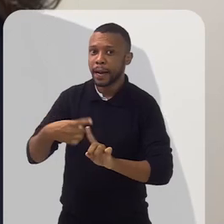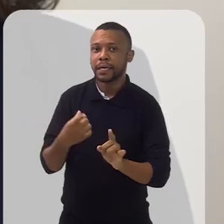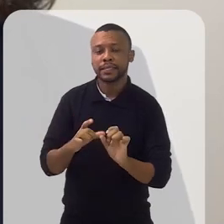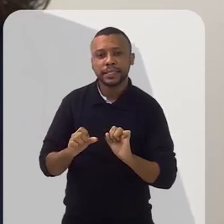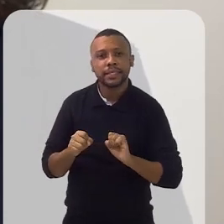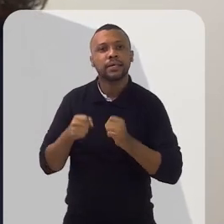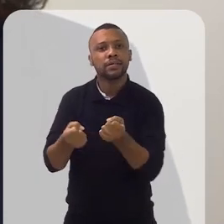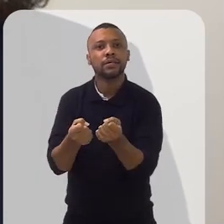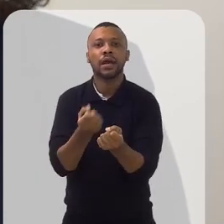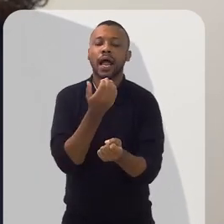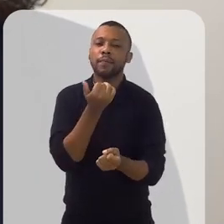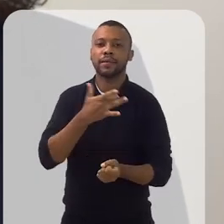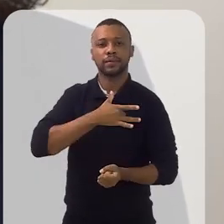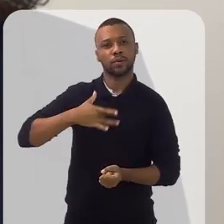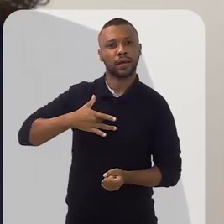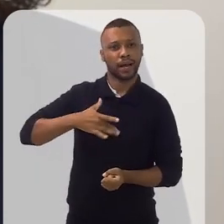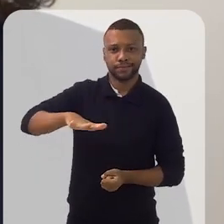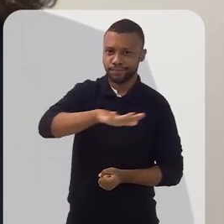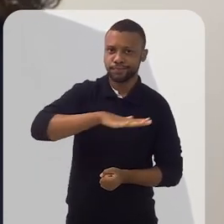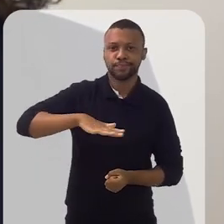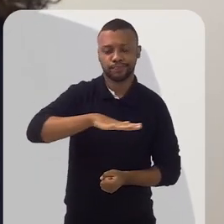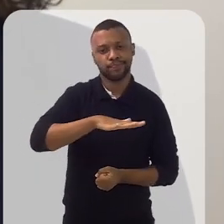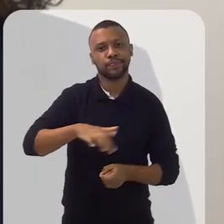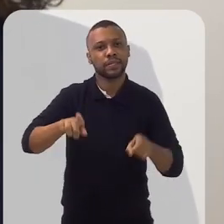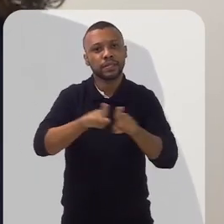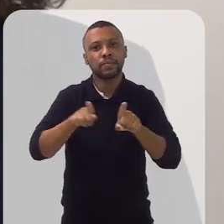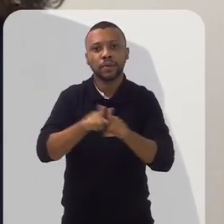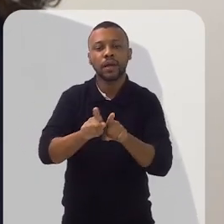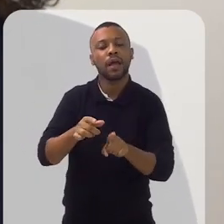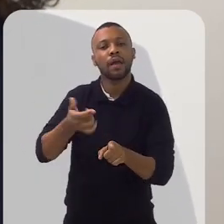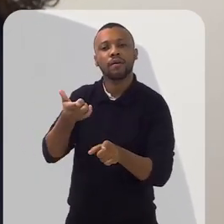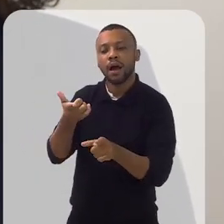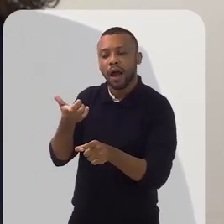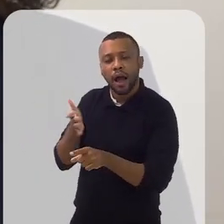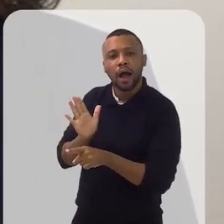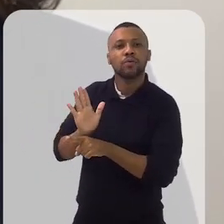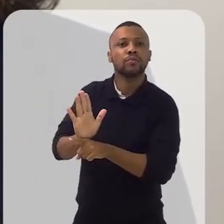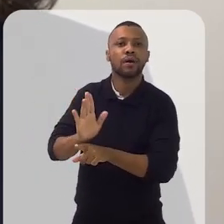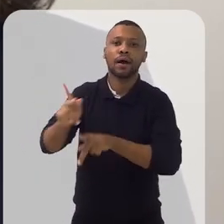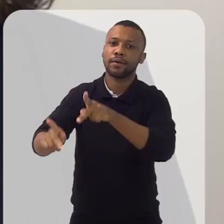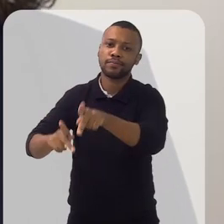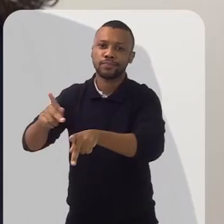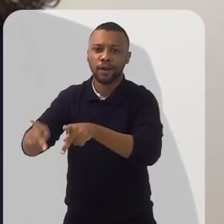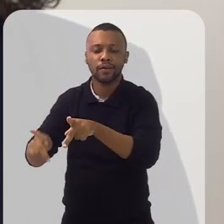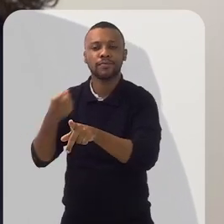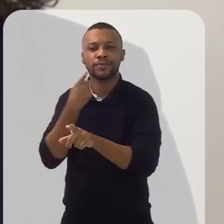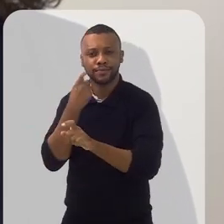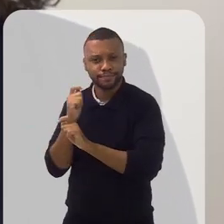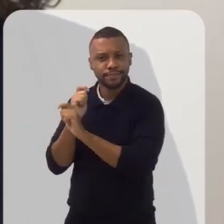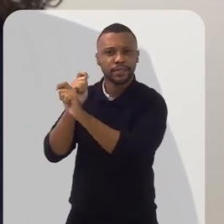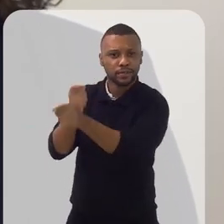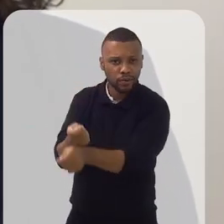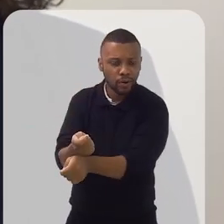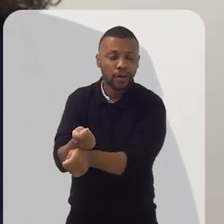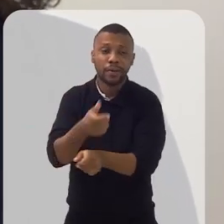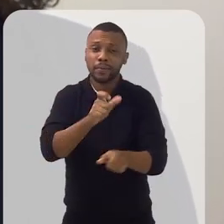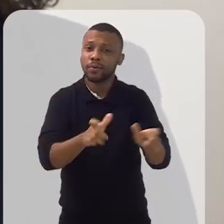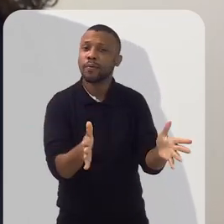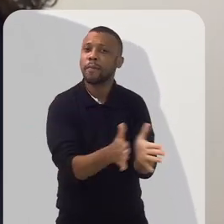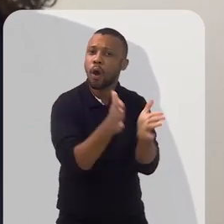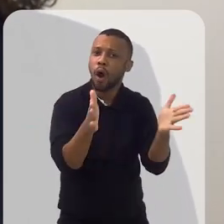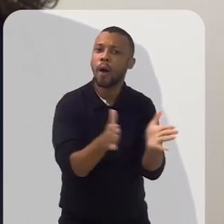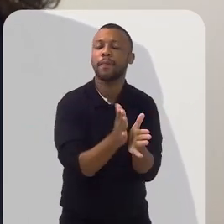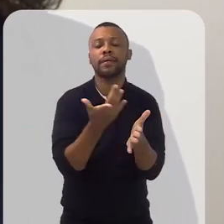O projeto Pessoas e Negócios Saudáveis integrou ainda as colônias de pescadores e as pessoas em situação de vulnerabilidade